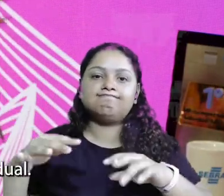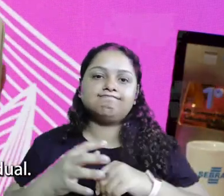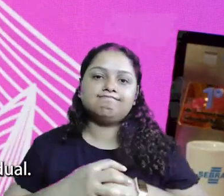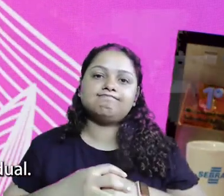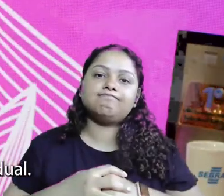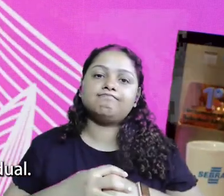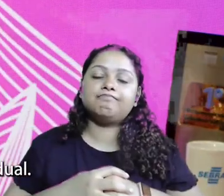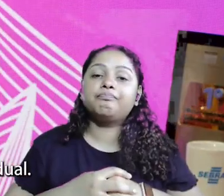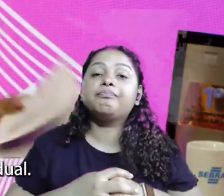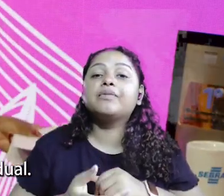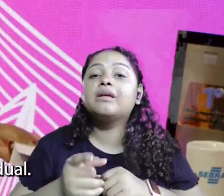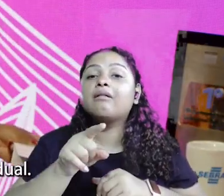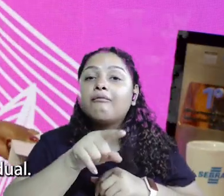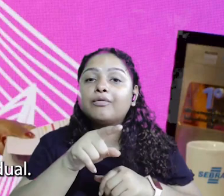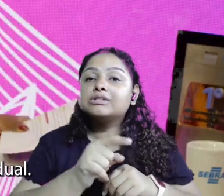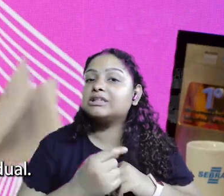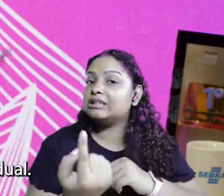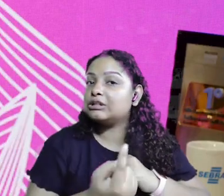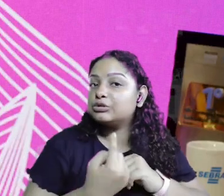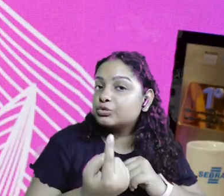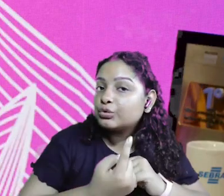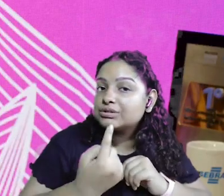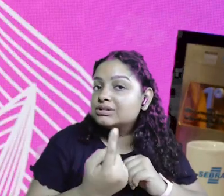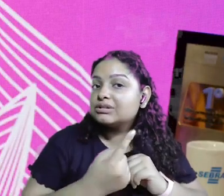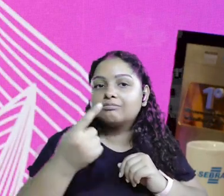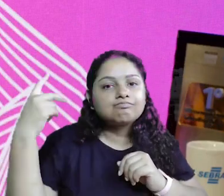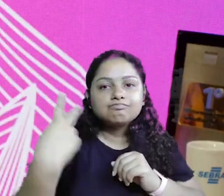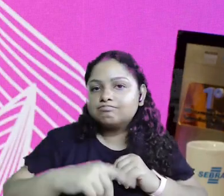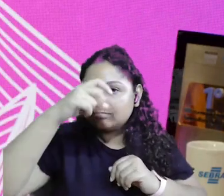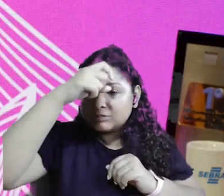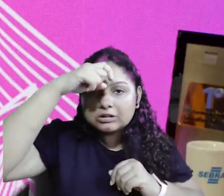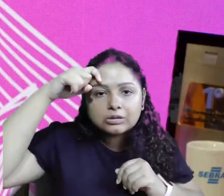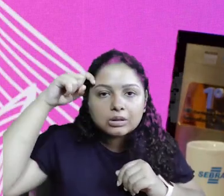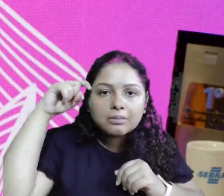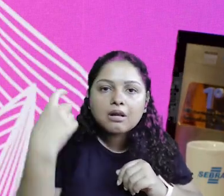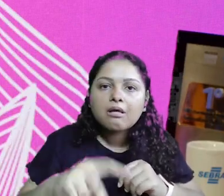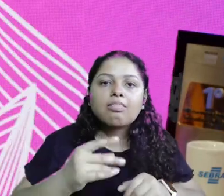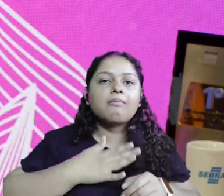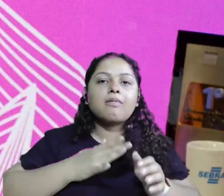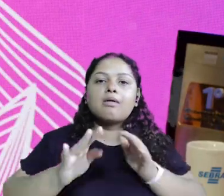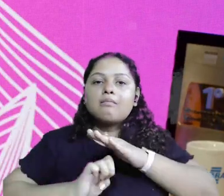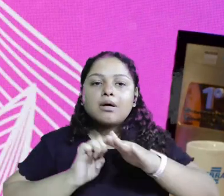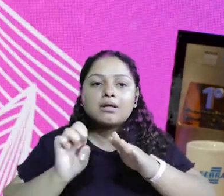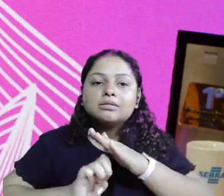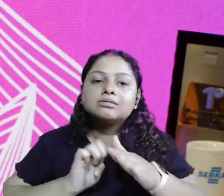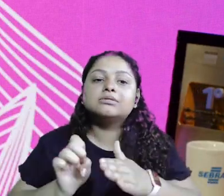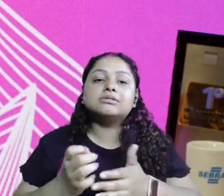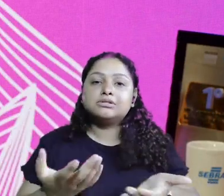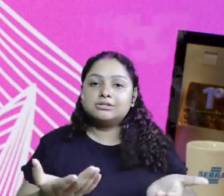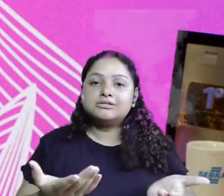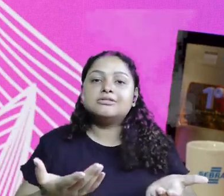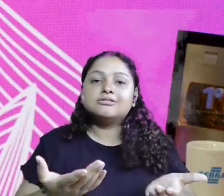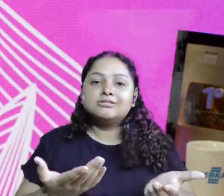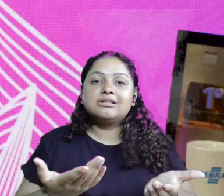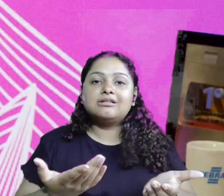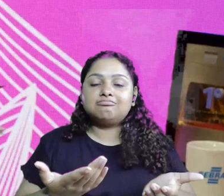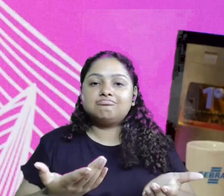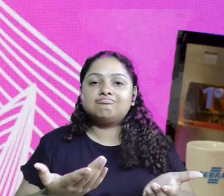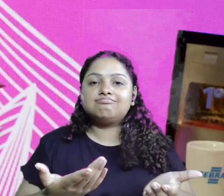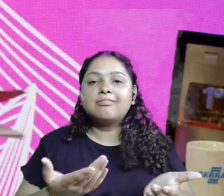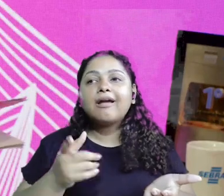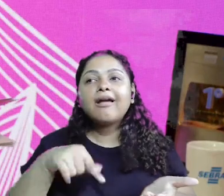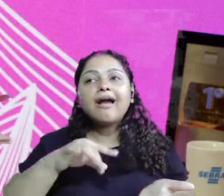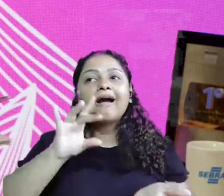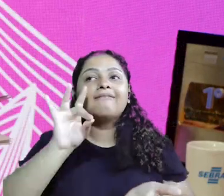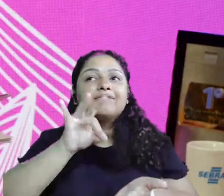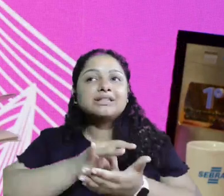você, tô ali, comigo, empreendedora individual, tô ali sozinha, ralando na vestida de saia, né? Então, é muito a